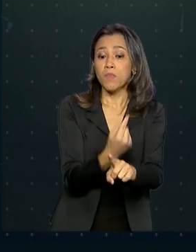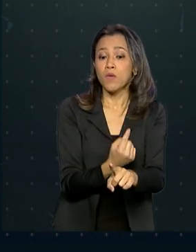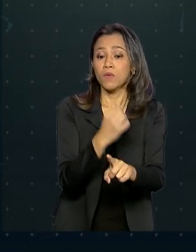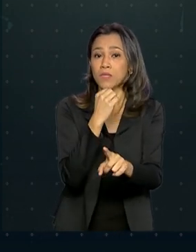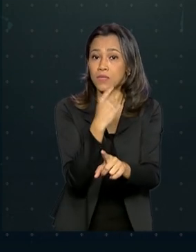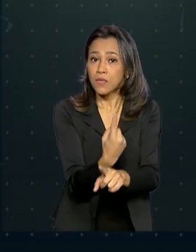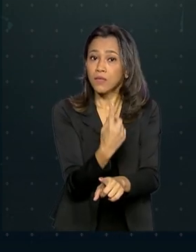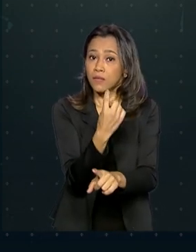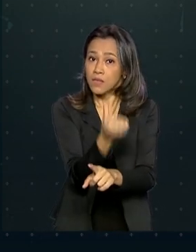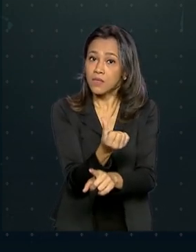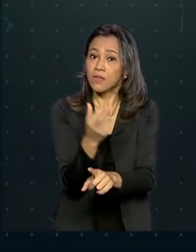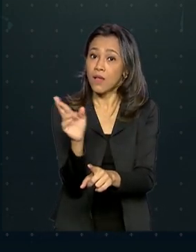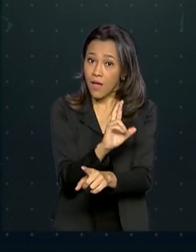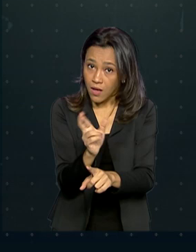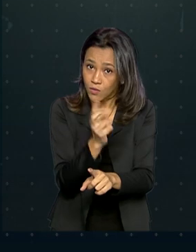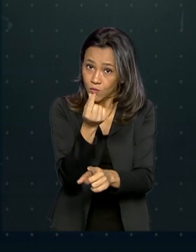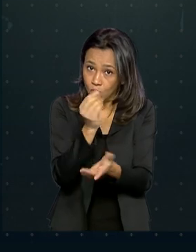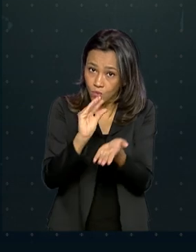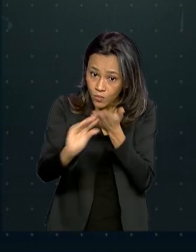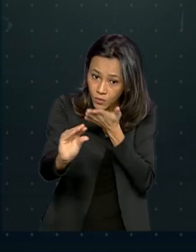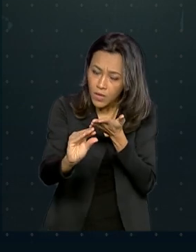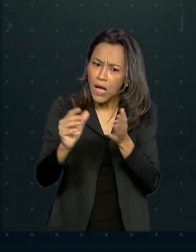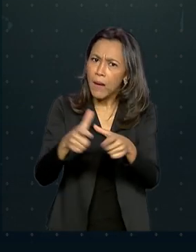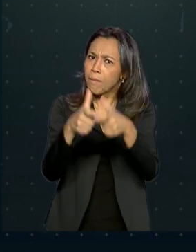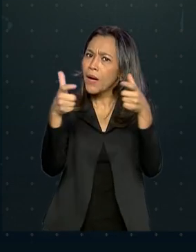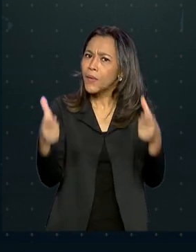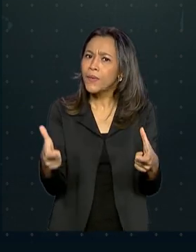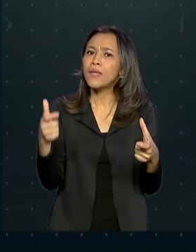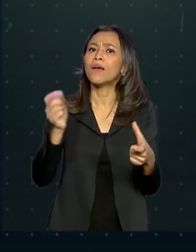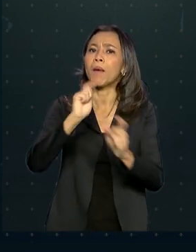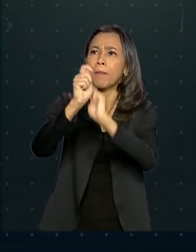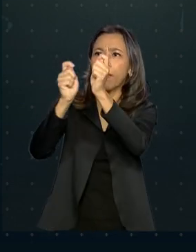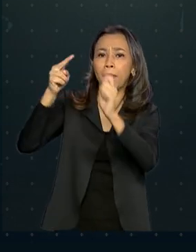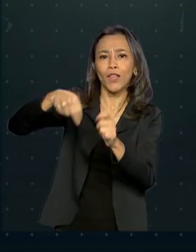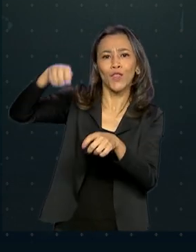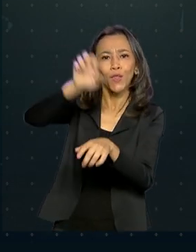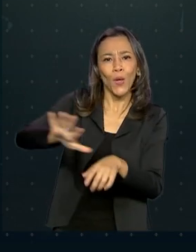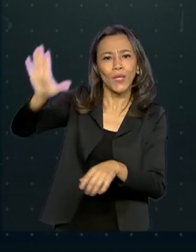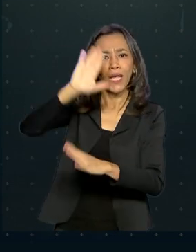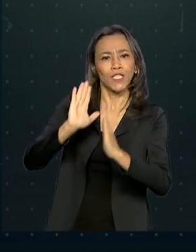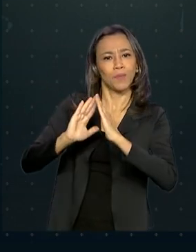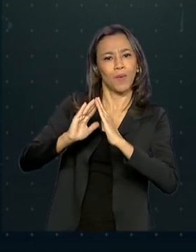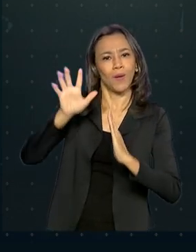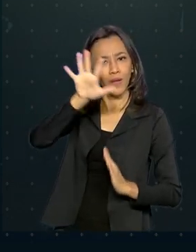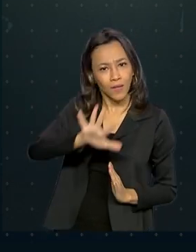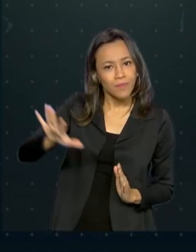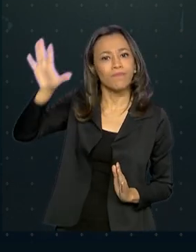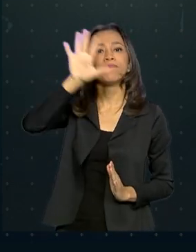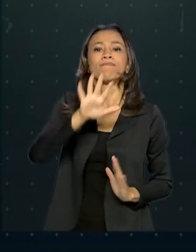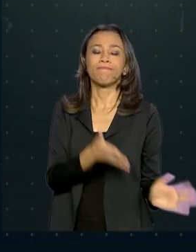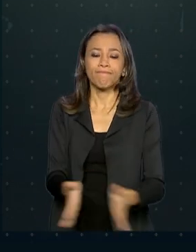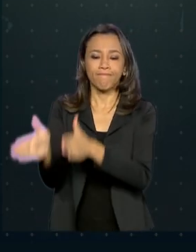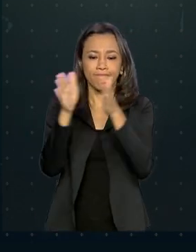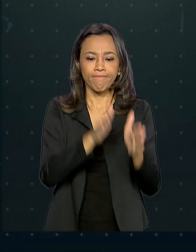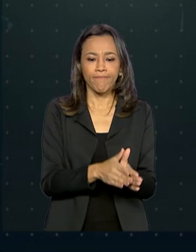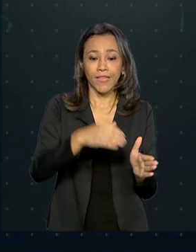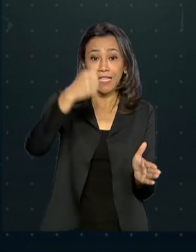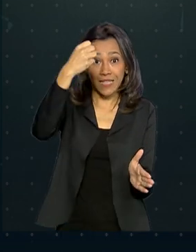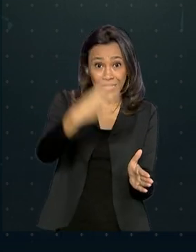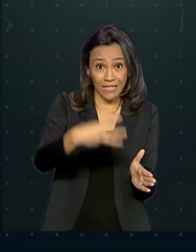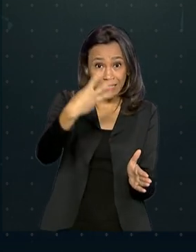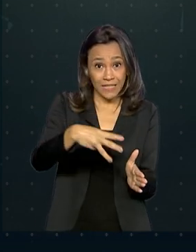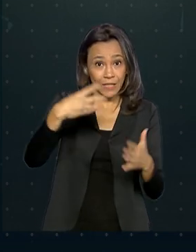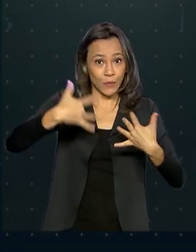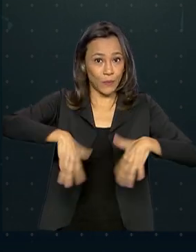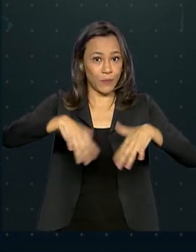reais, e a maior parte deles foi pago para moradores da região nordeste do país. A terceira maior marca do programa